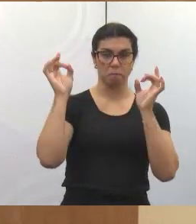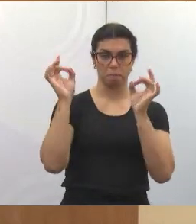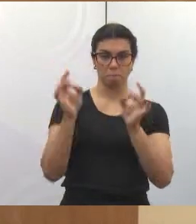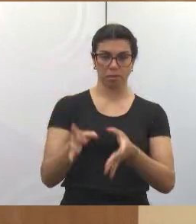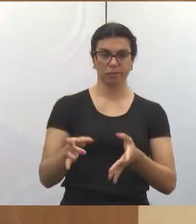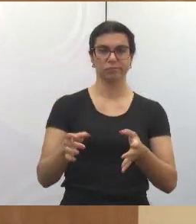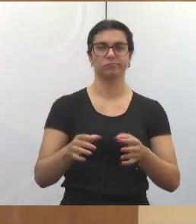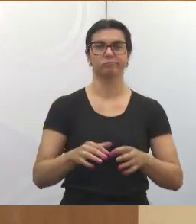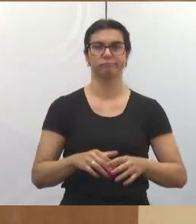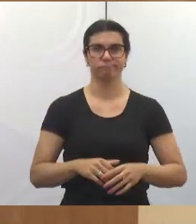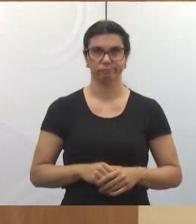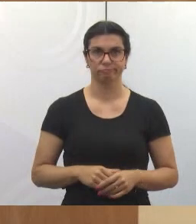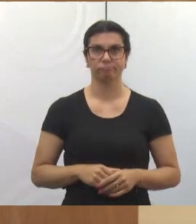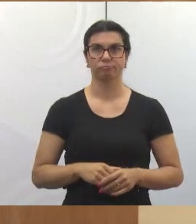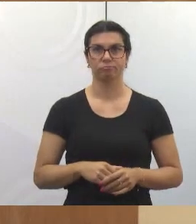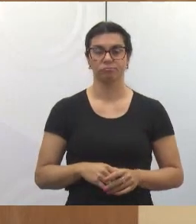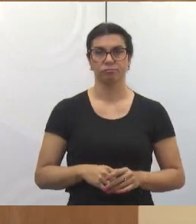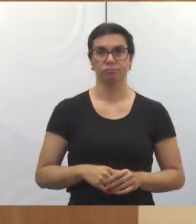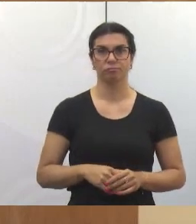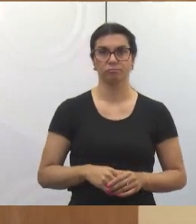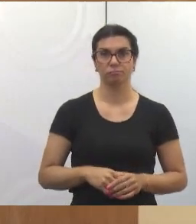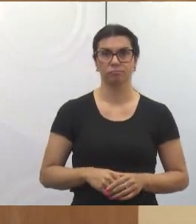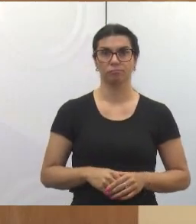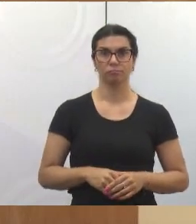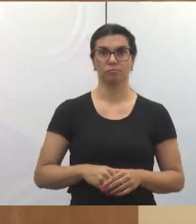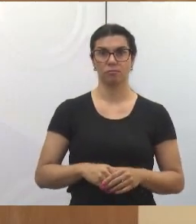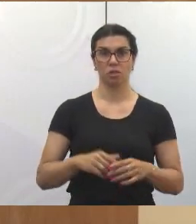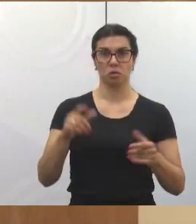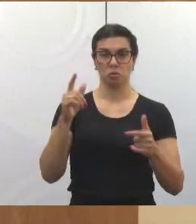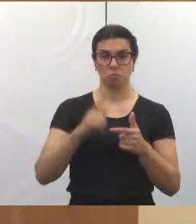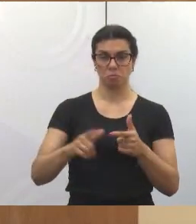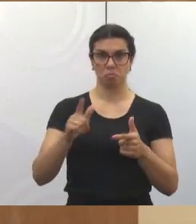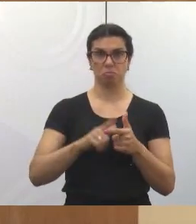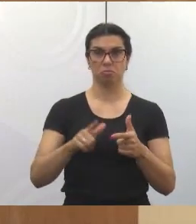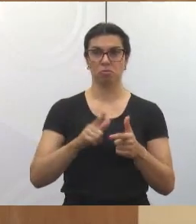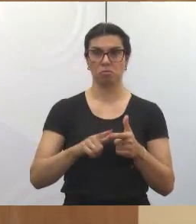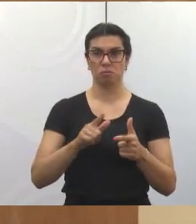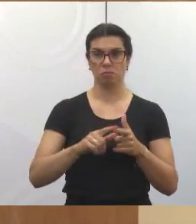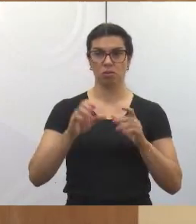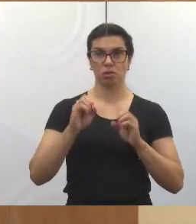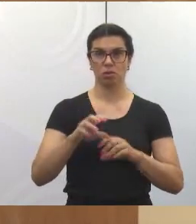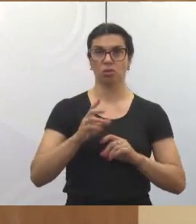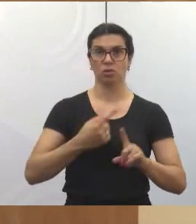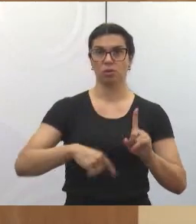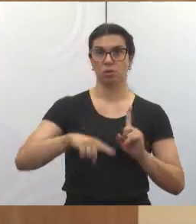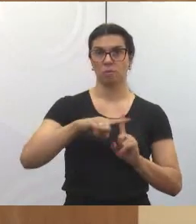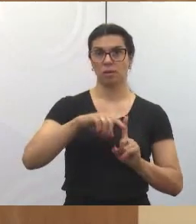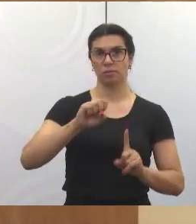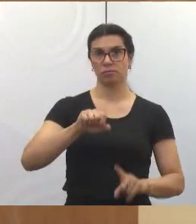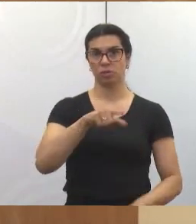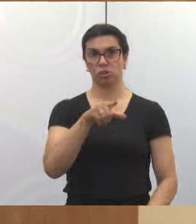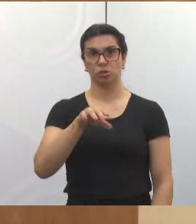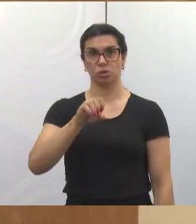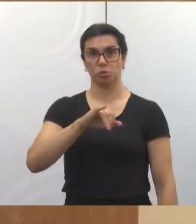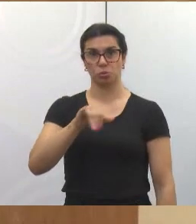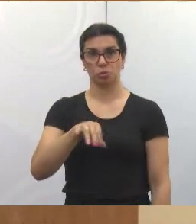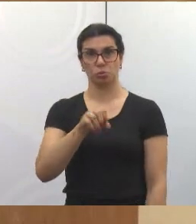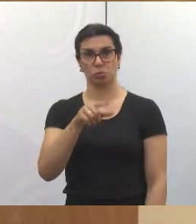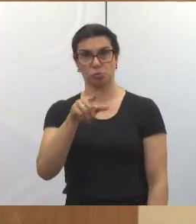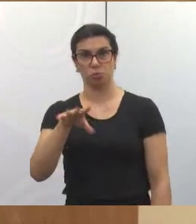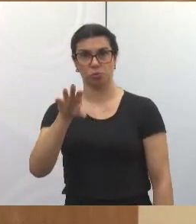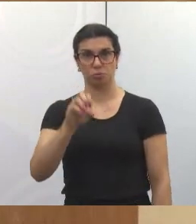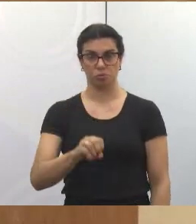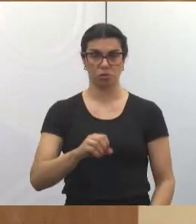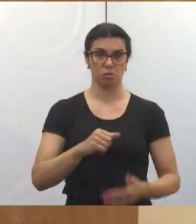à própria sorte, a situação do educamais São João é absurda, não é?